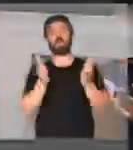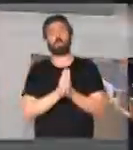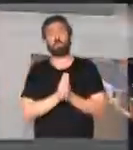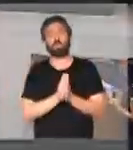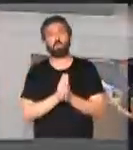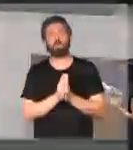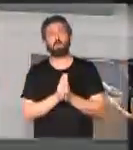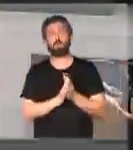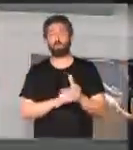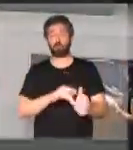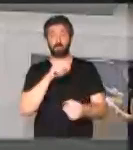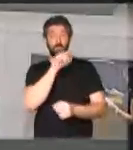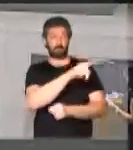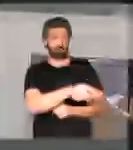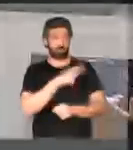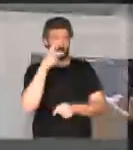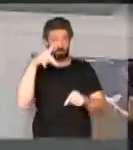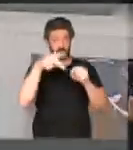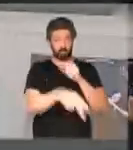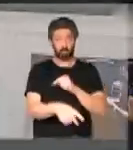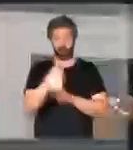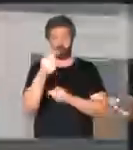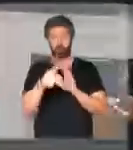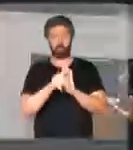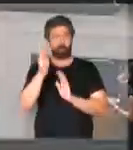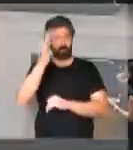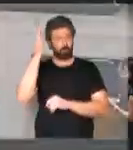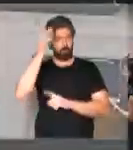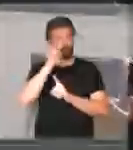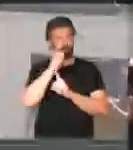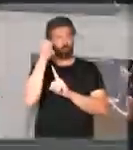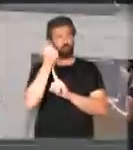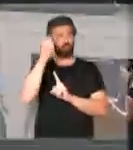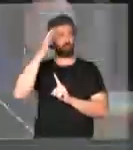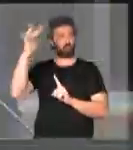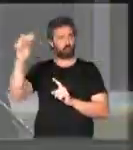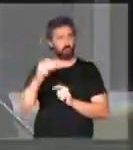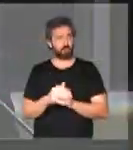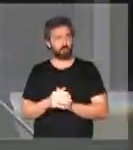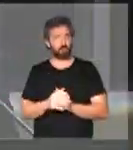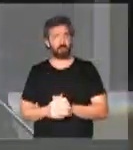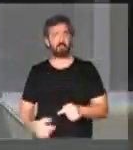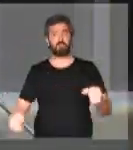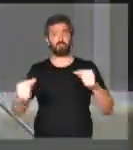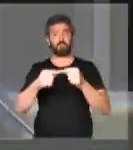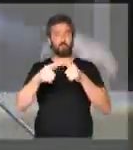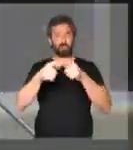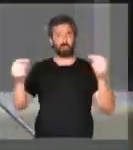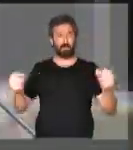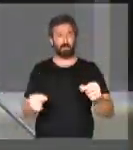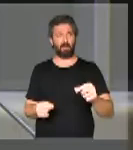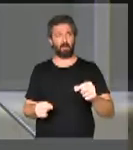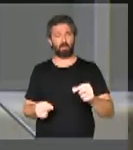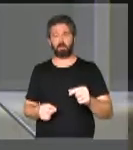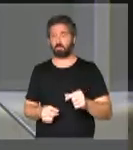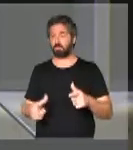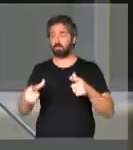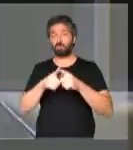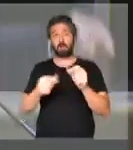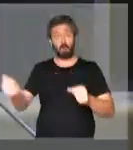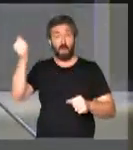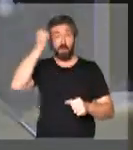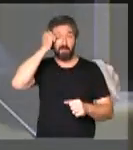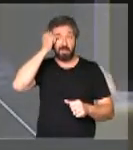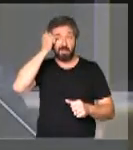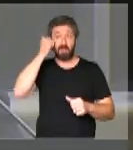O senhor disse que cortaria recursos para filosofia e sociologia, seguindo o exemplo do Japão. O Japão voltou